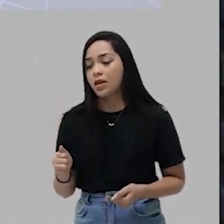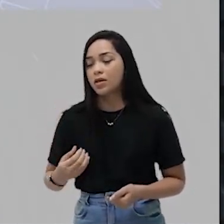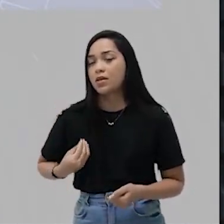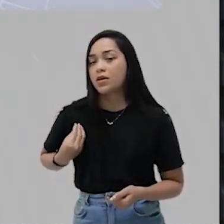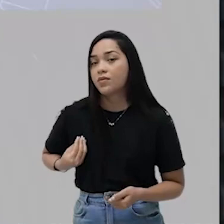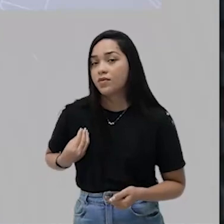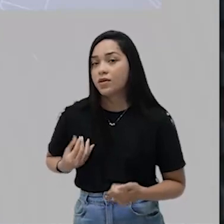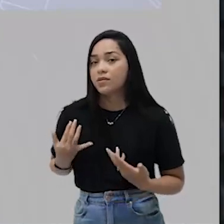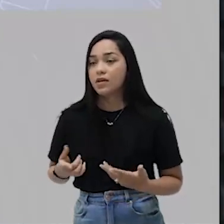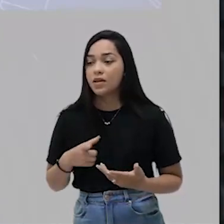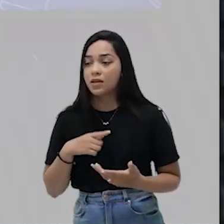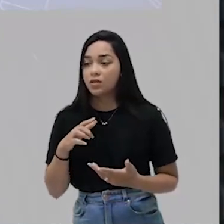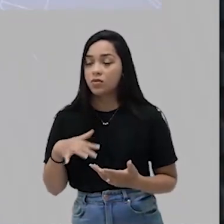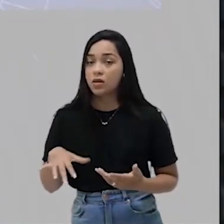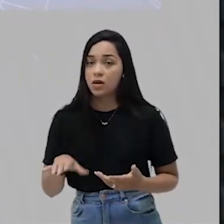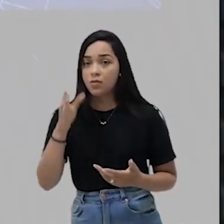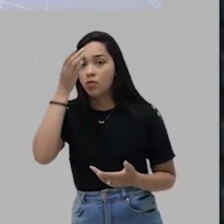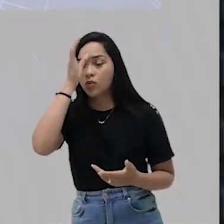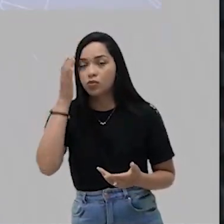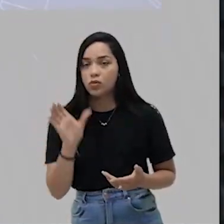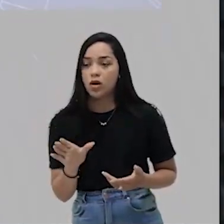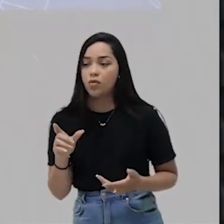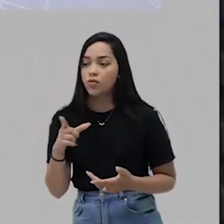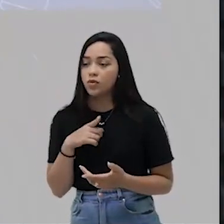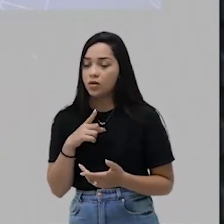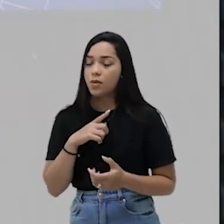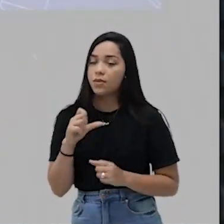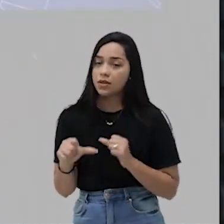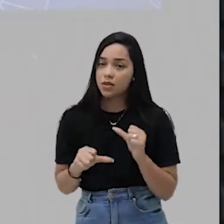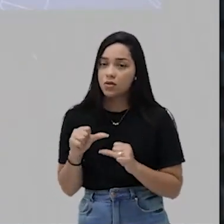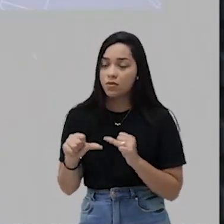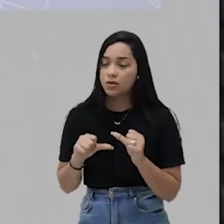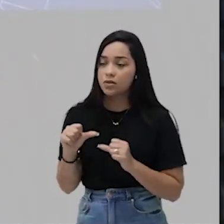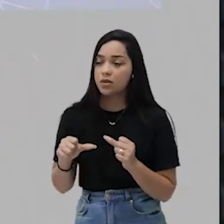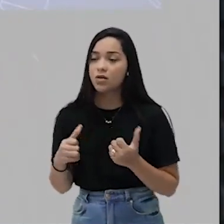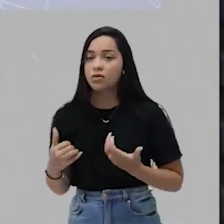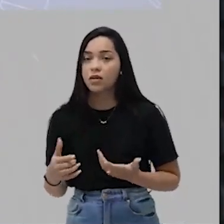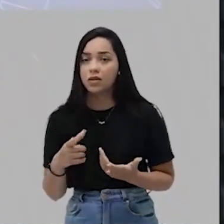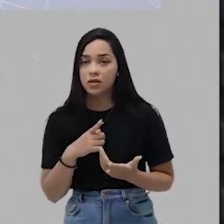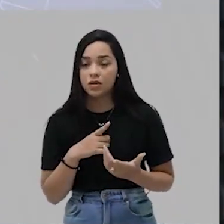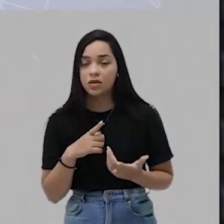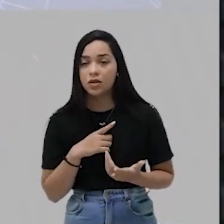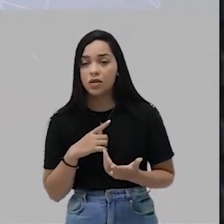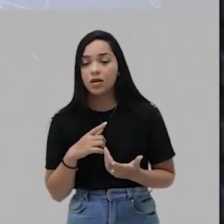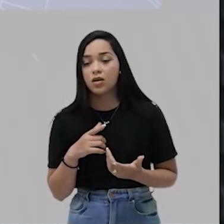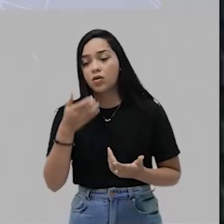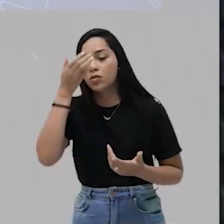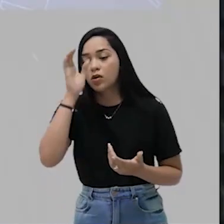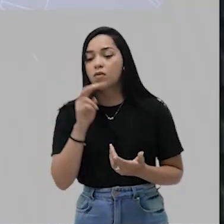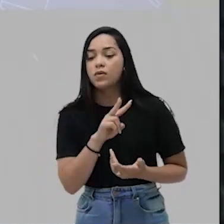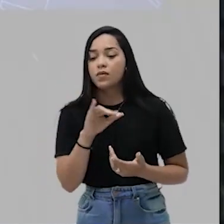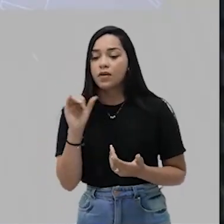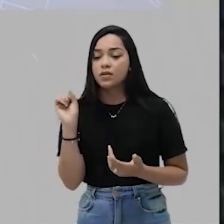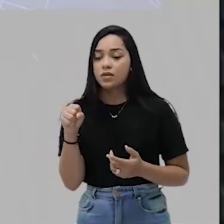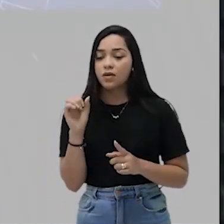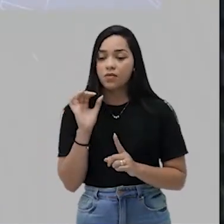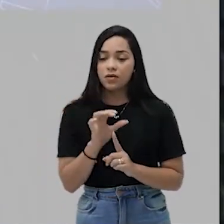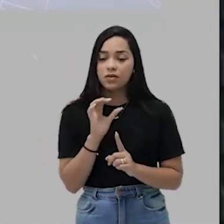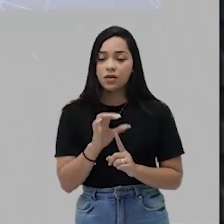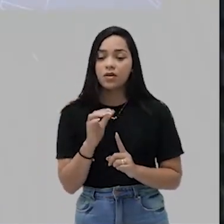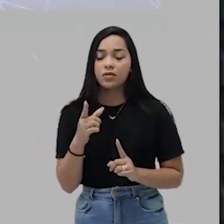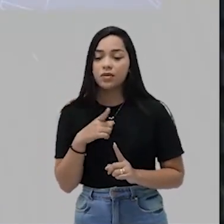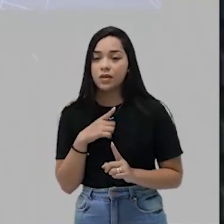verdade, no campo cultural, uma grande transformação, que foi o renascimento cultural, que vai acabar influenciando